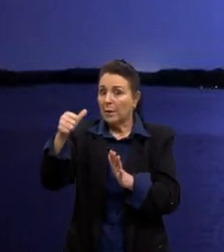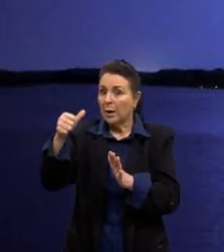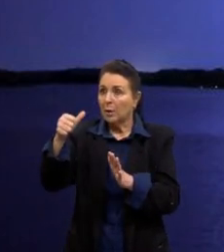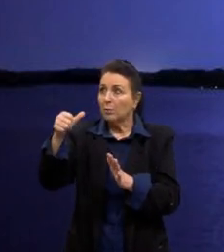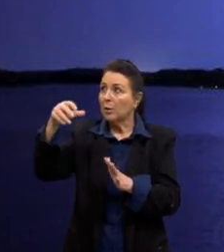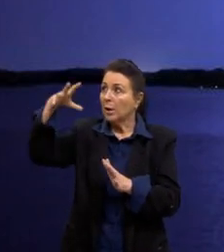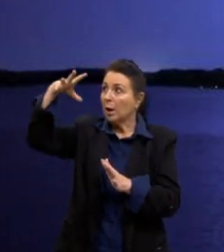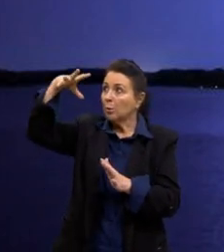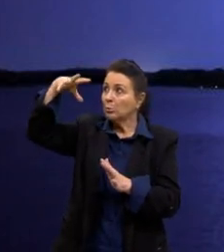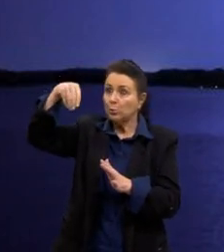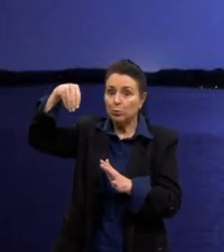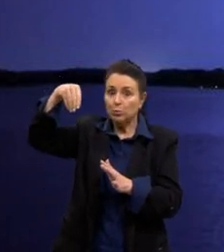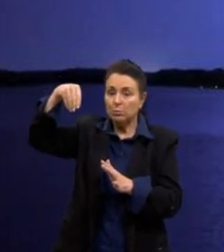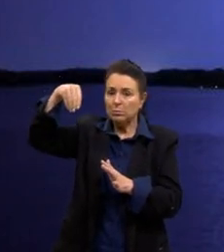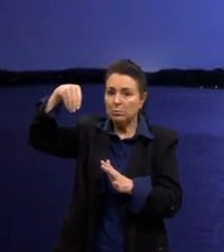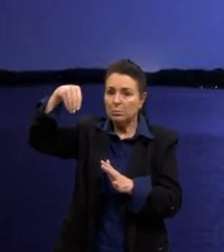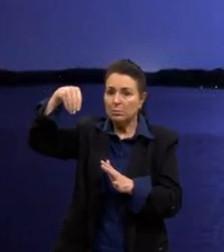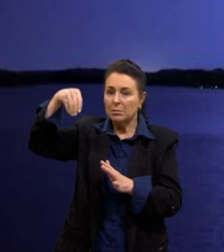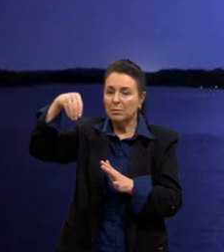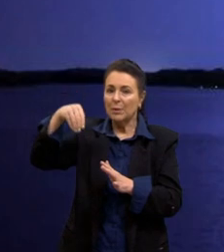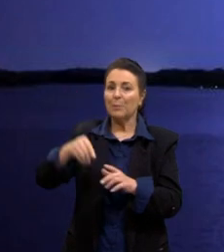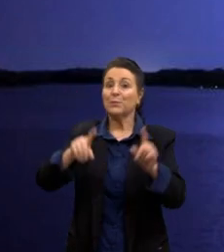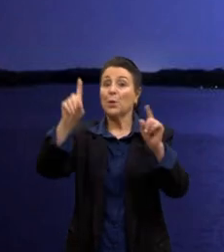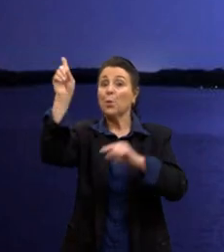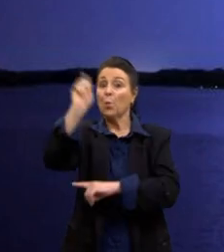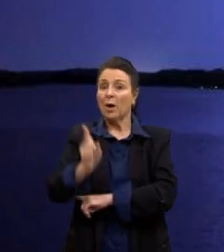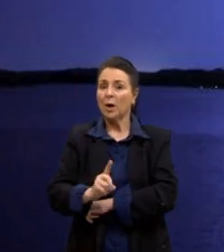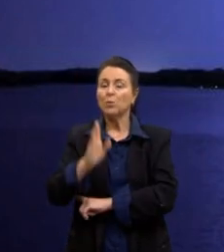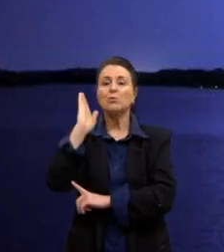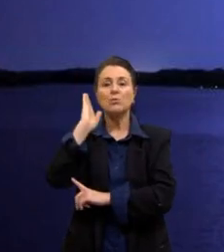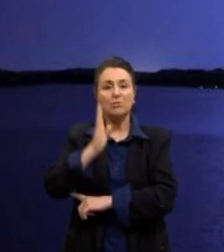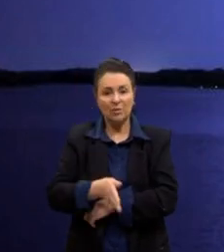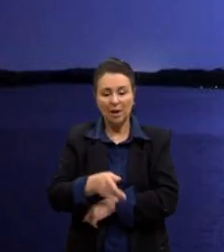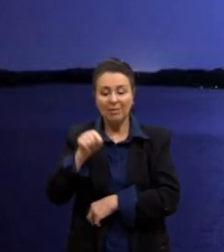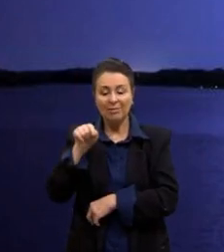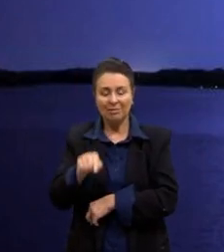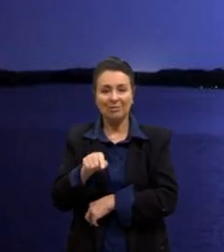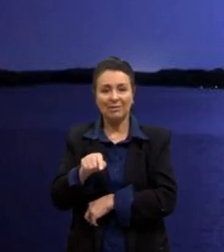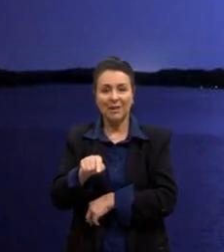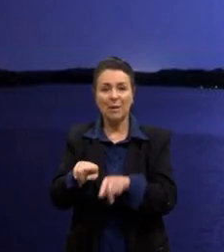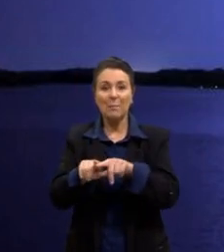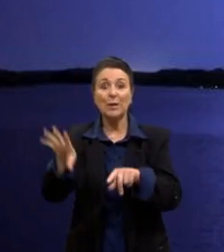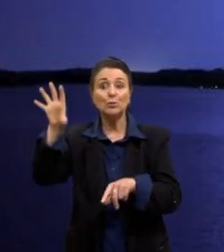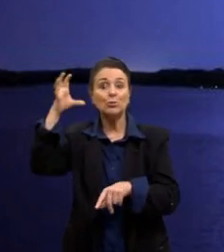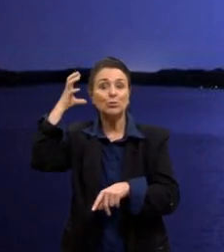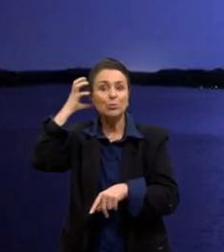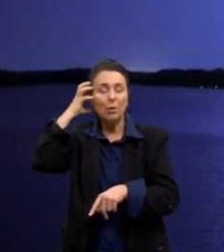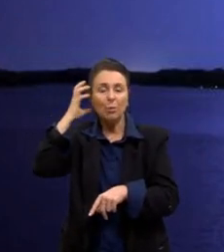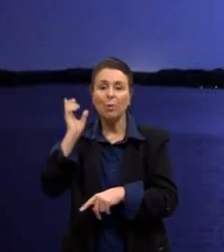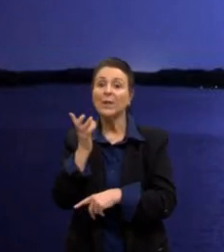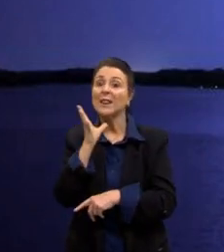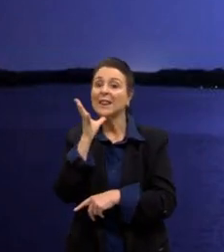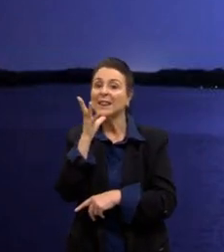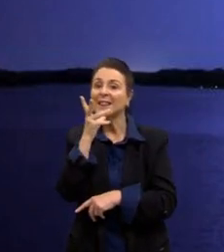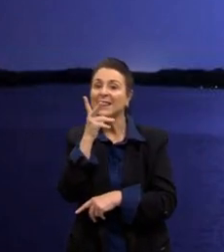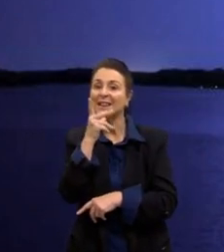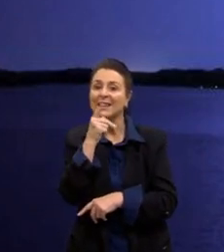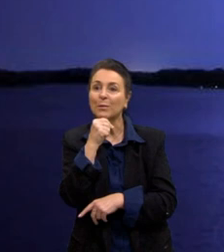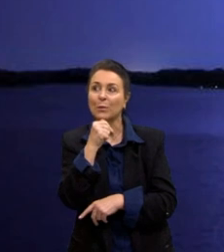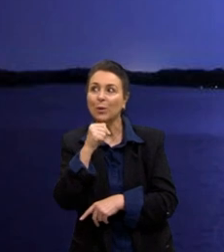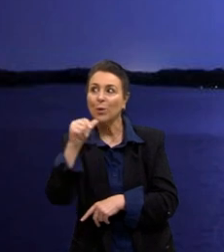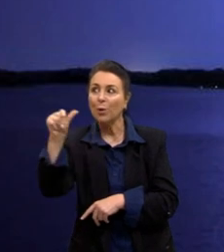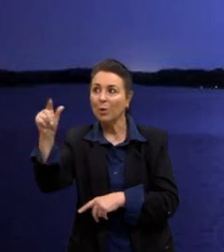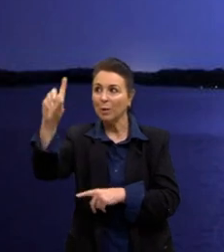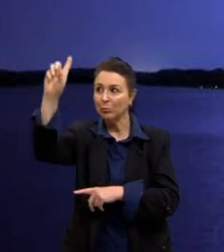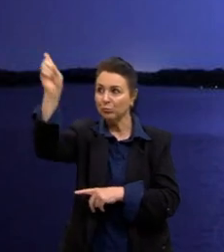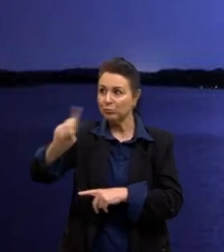O que aconteceu ali, gente? O raio, ele já caiu, mas o som demorou muito mais tempo a chegar até